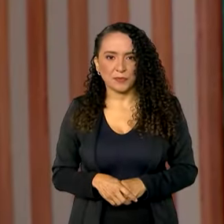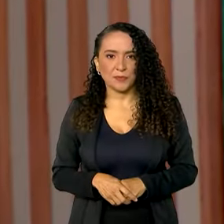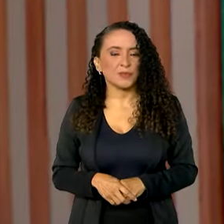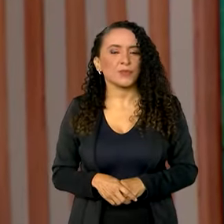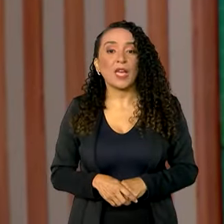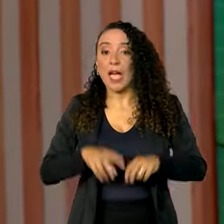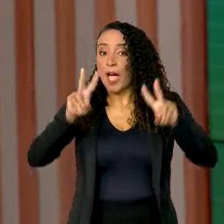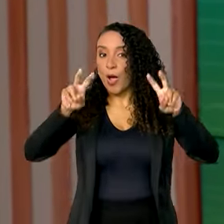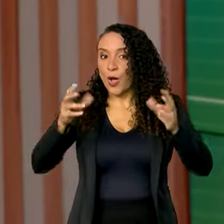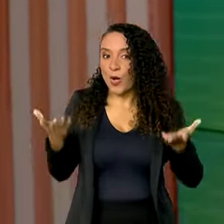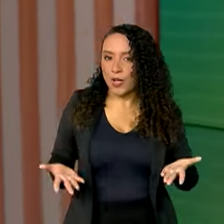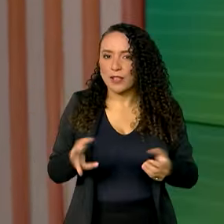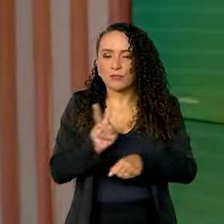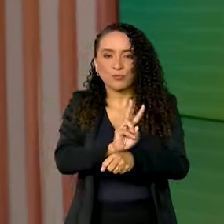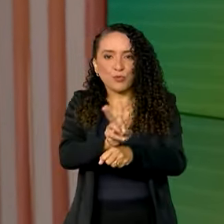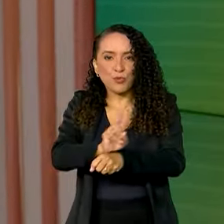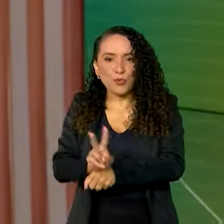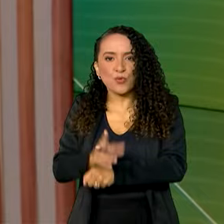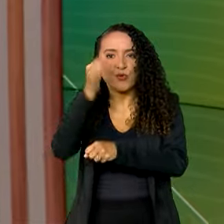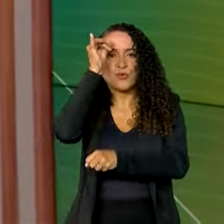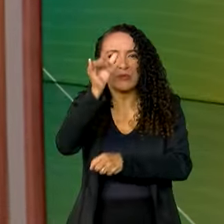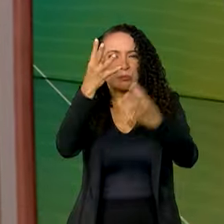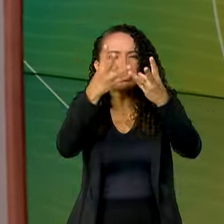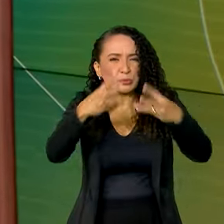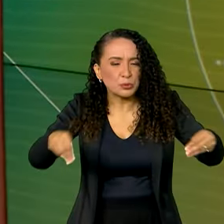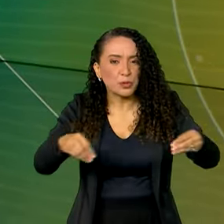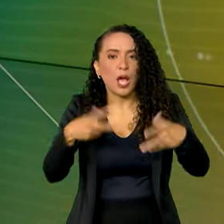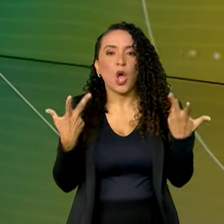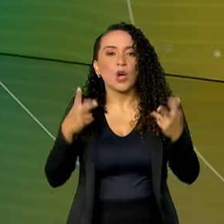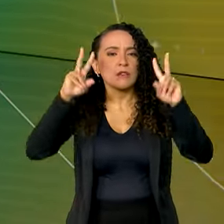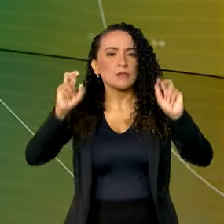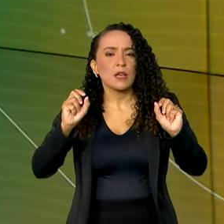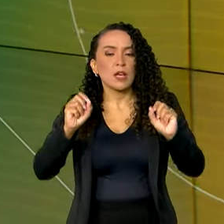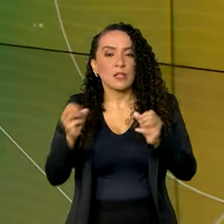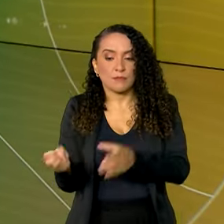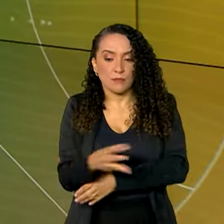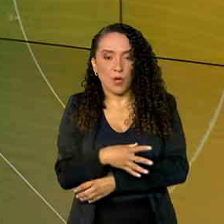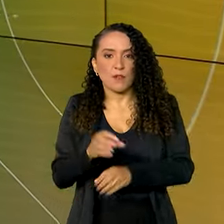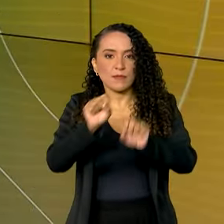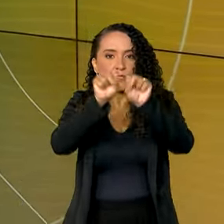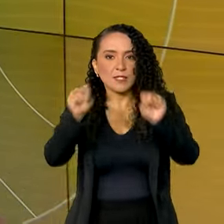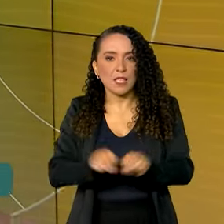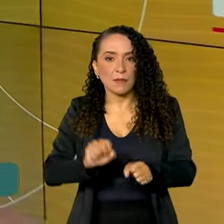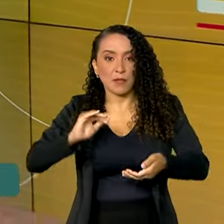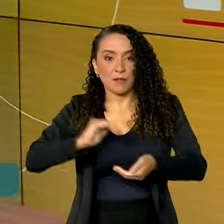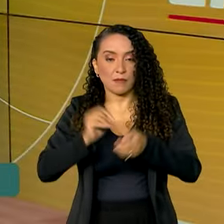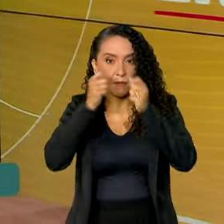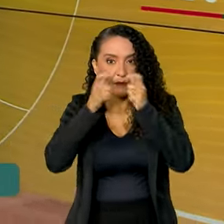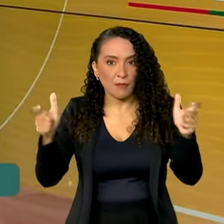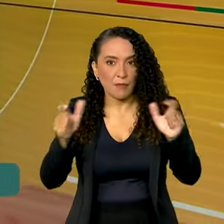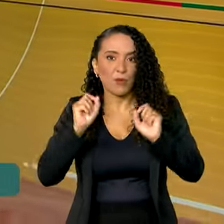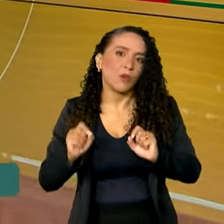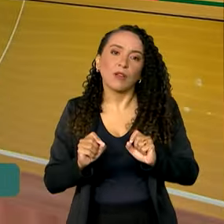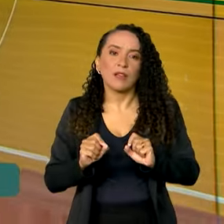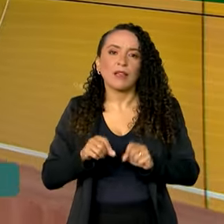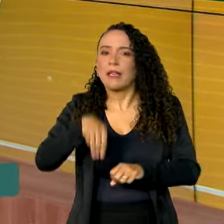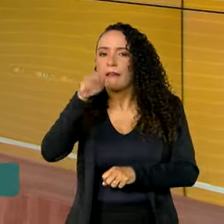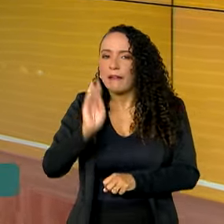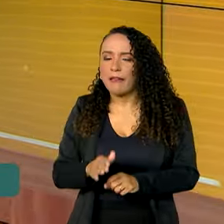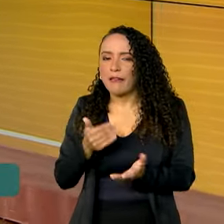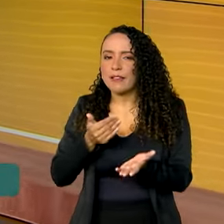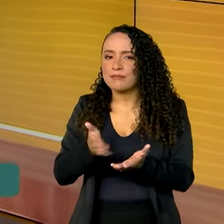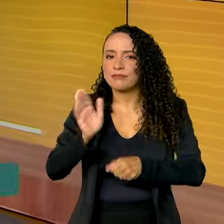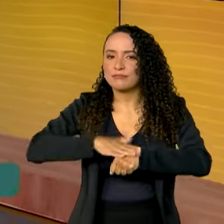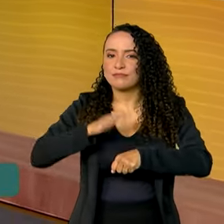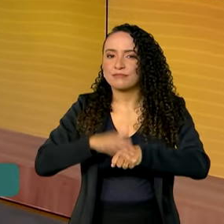E o assunto agora é prevenção a desastres. Antes, vamos falar do novo sistema, Defesa Civil Alerta, que entra aí em